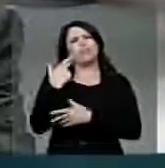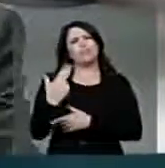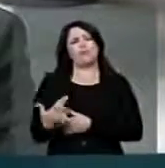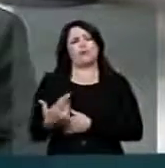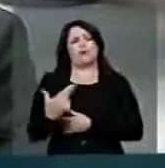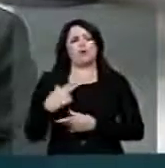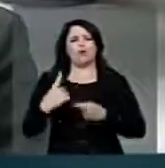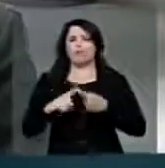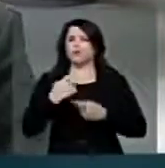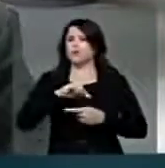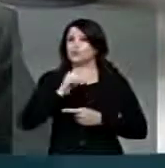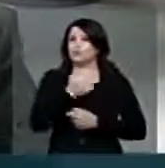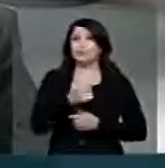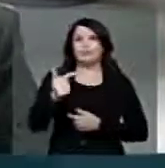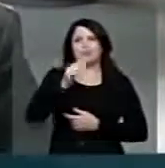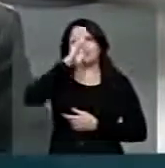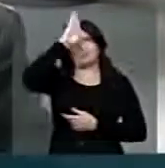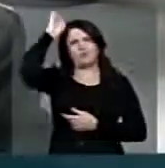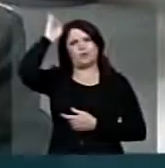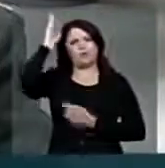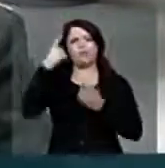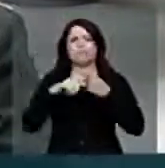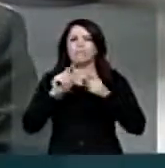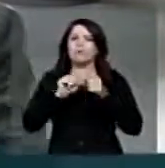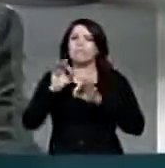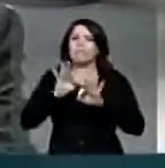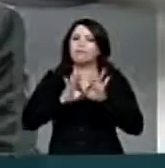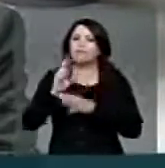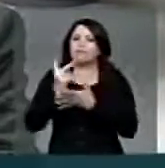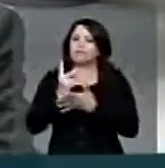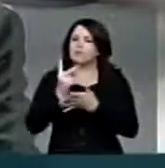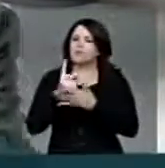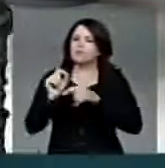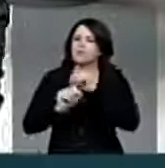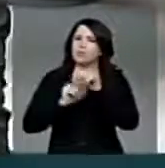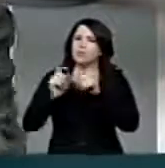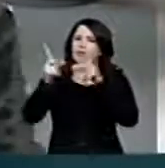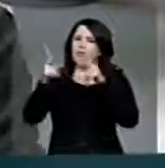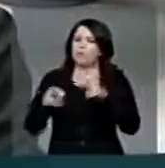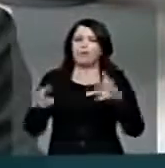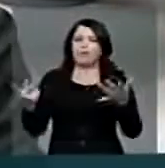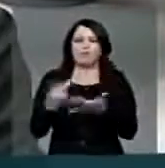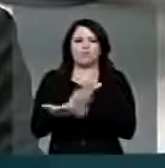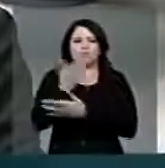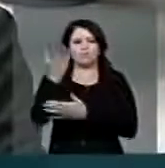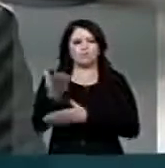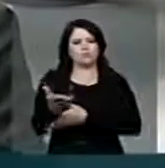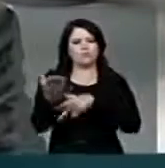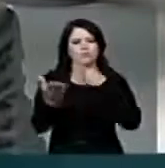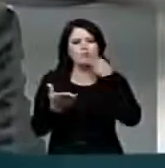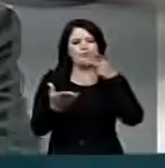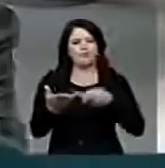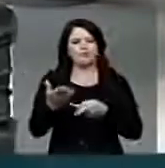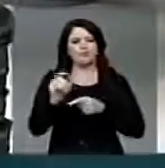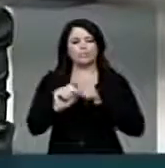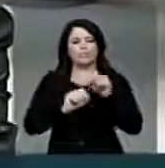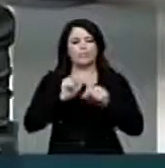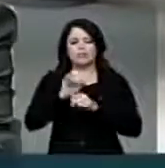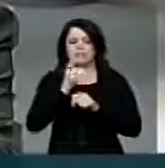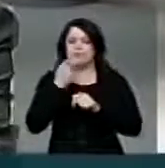porque não temos, mas aí eles fazem, inclusive, uma alusão a isso que o V. Exª está dizendo, se